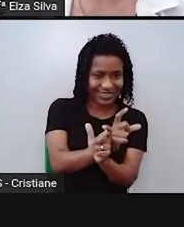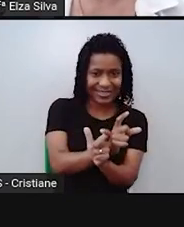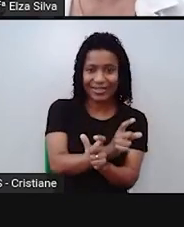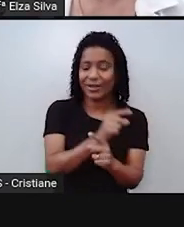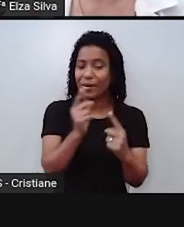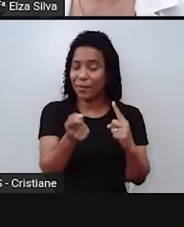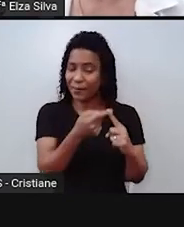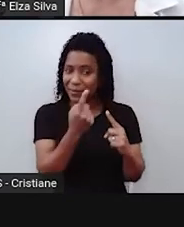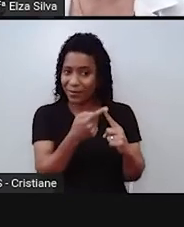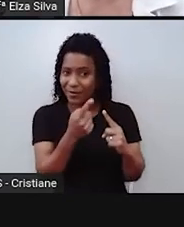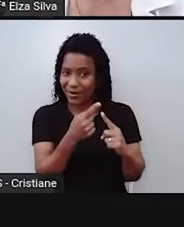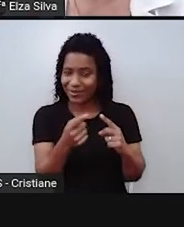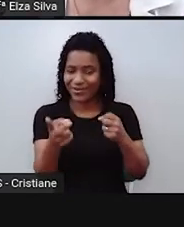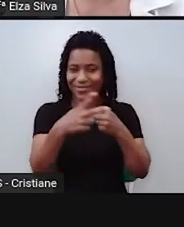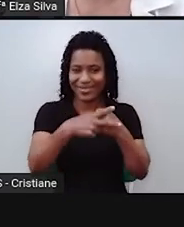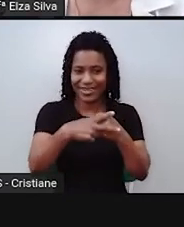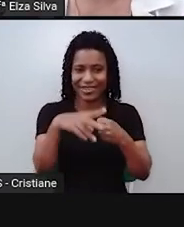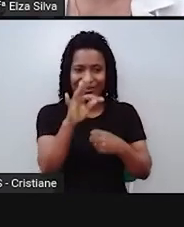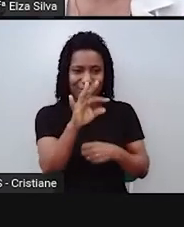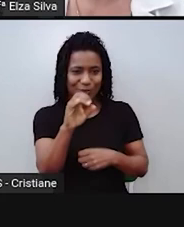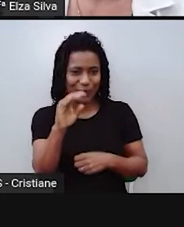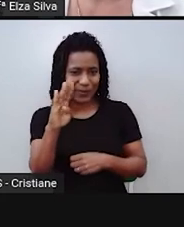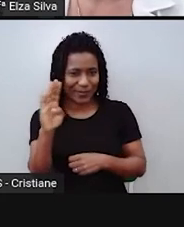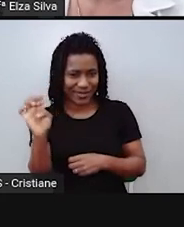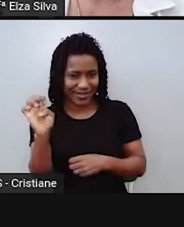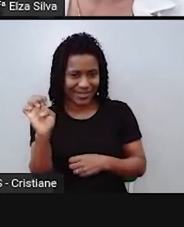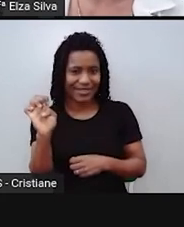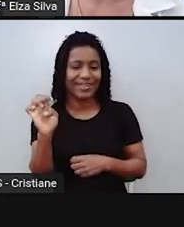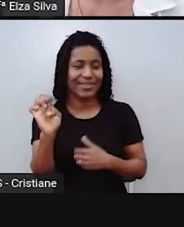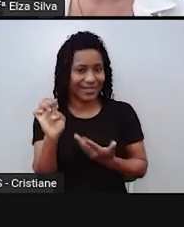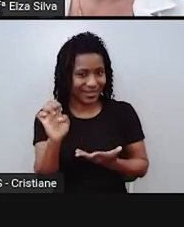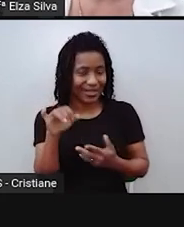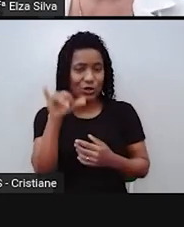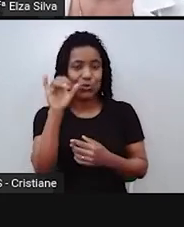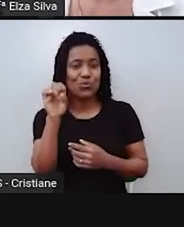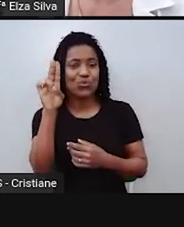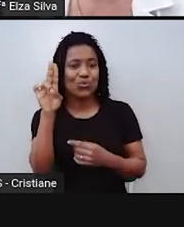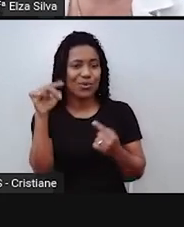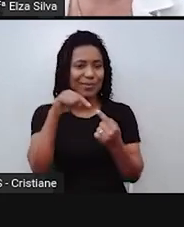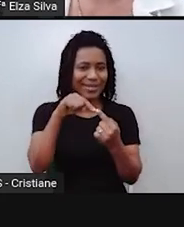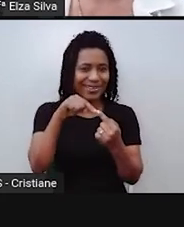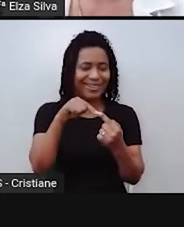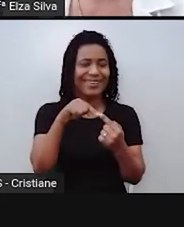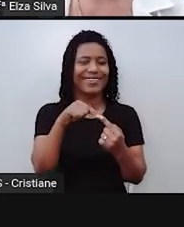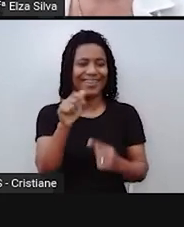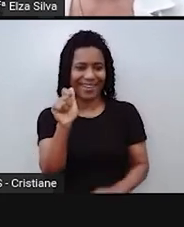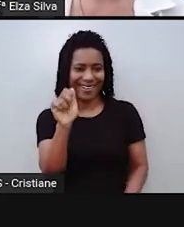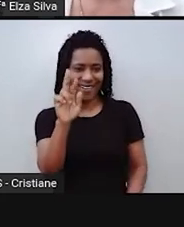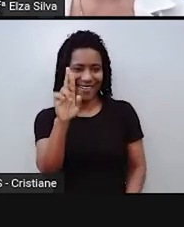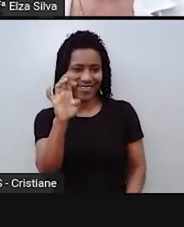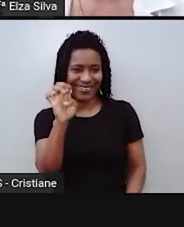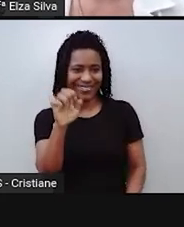primeiro colocamos o verbo to be que concorda com you é are. Let's go.